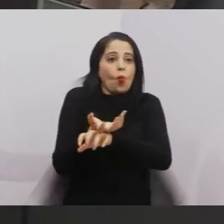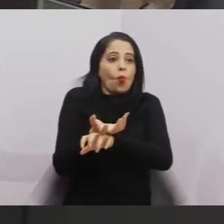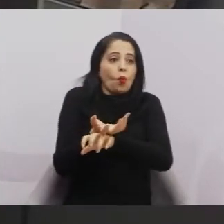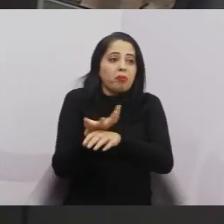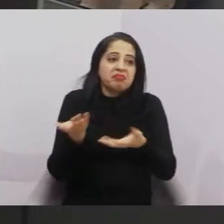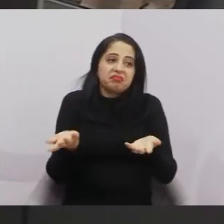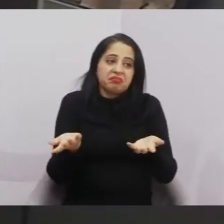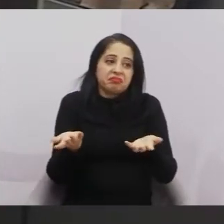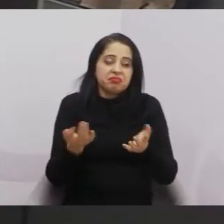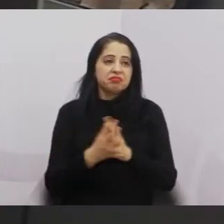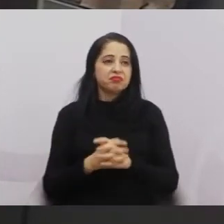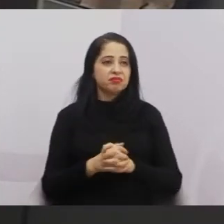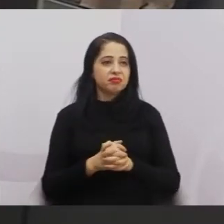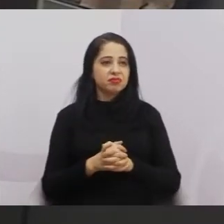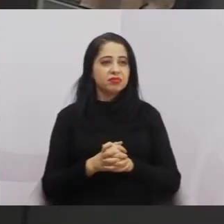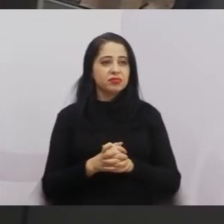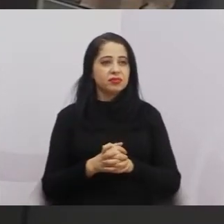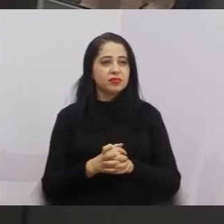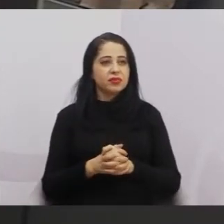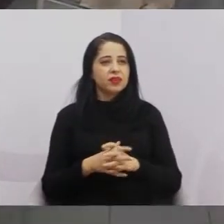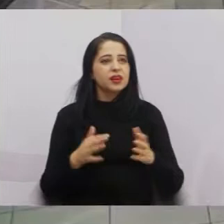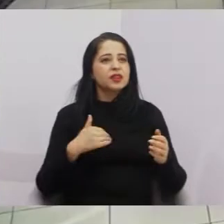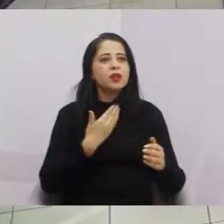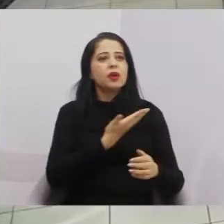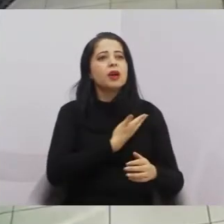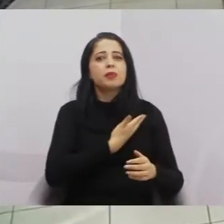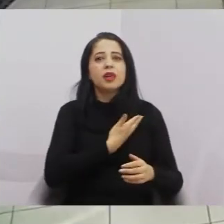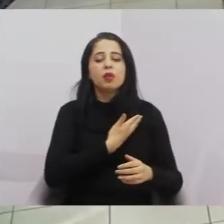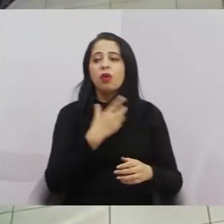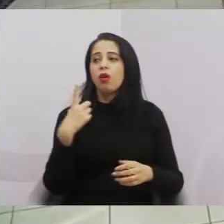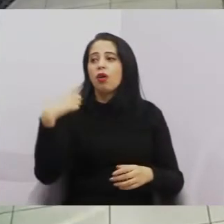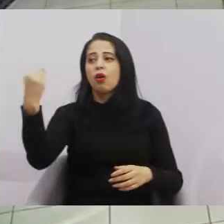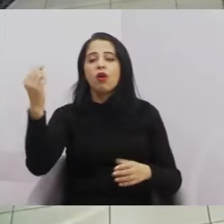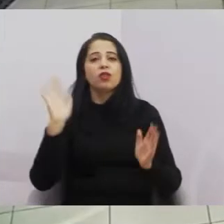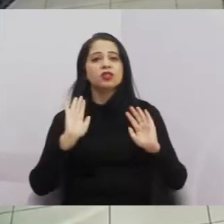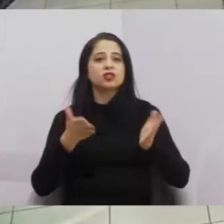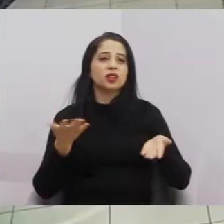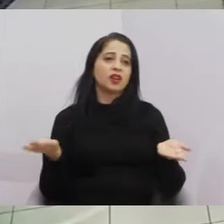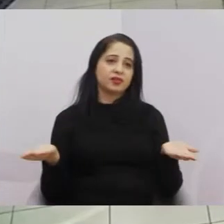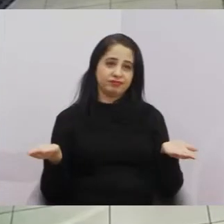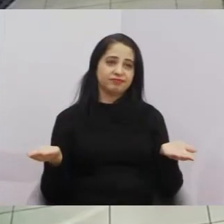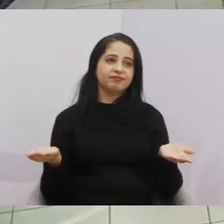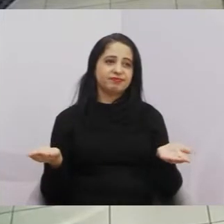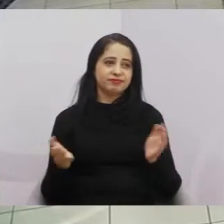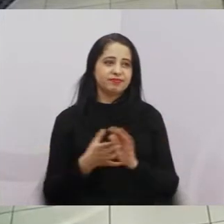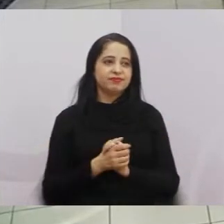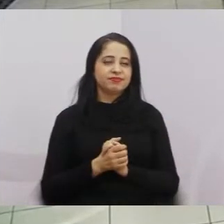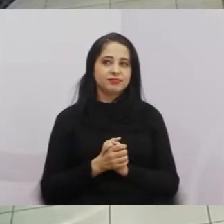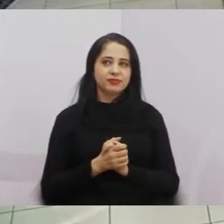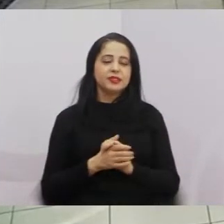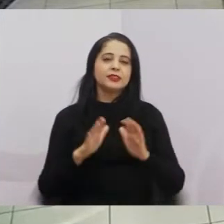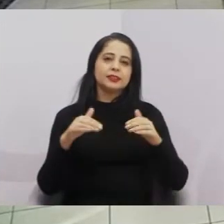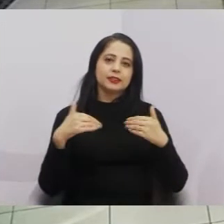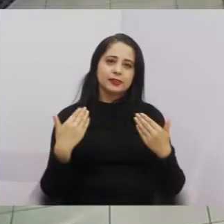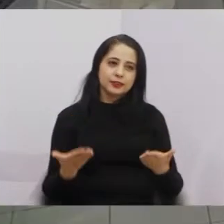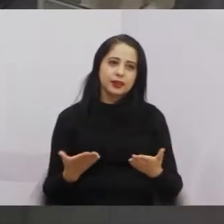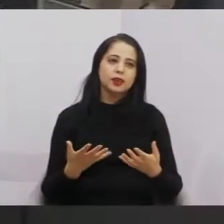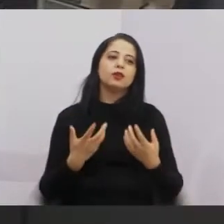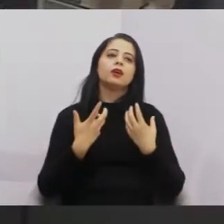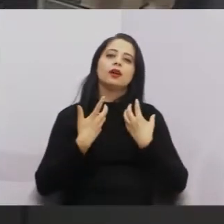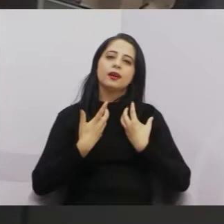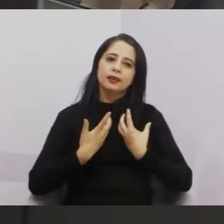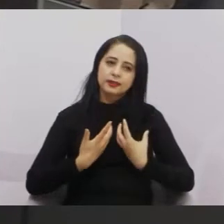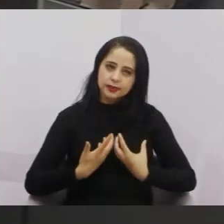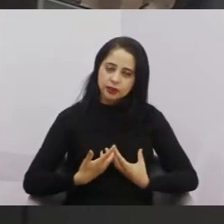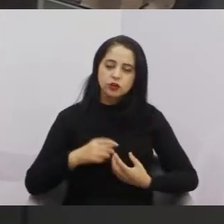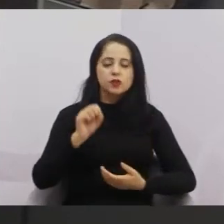agora. até o nosso amigo foi embora, o ex-vereador que estava aqui. Então, gente, é cansativo?